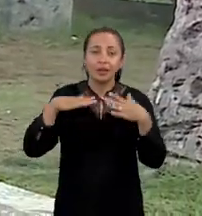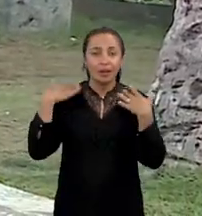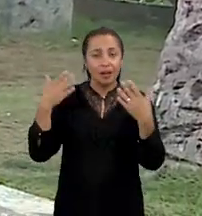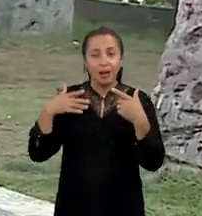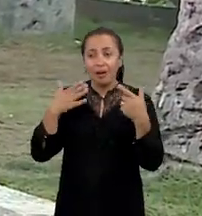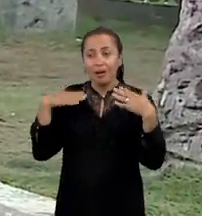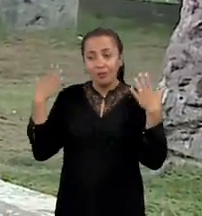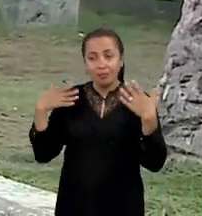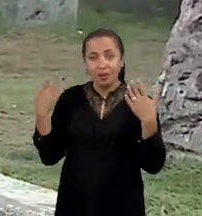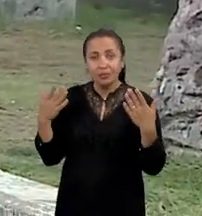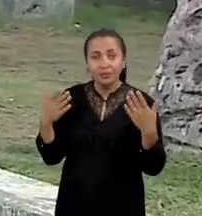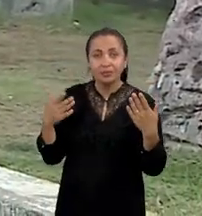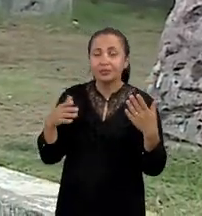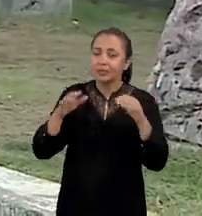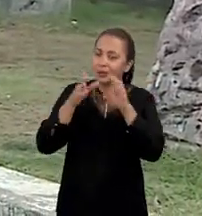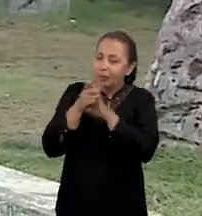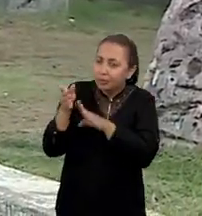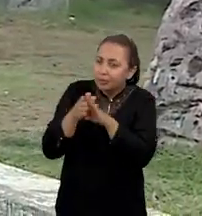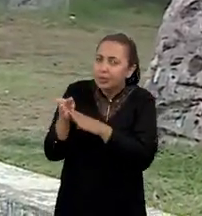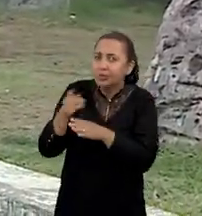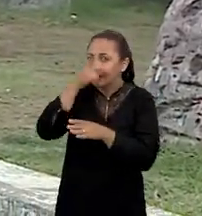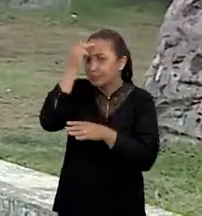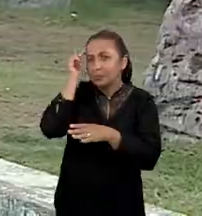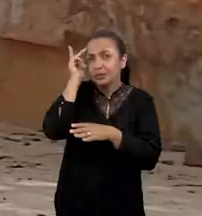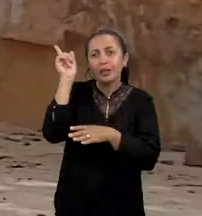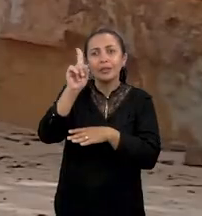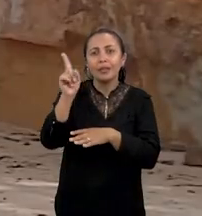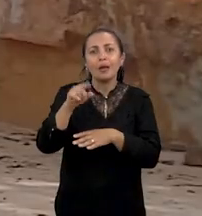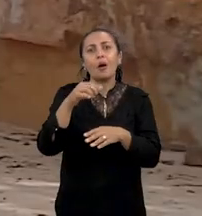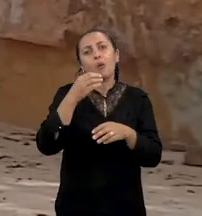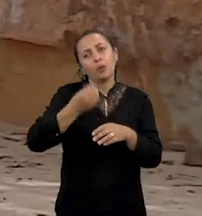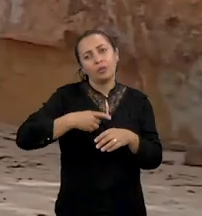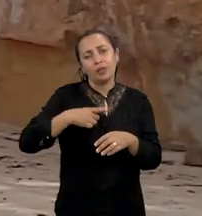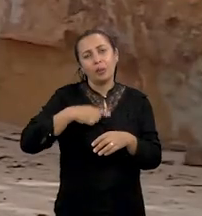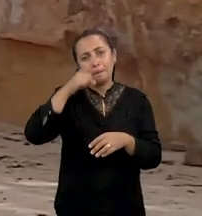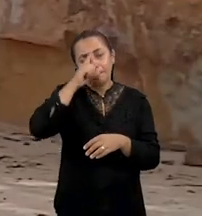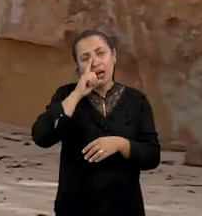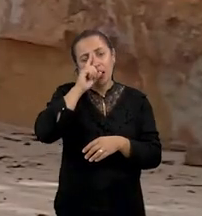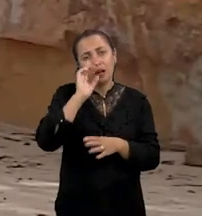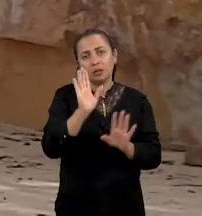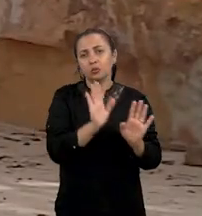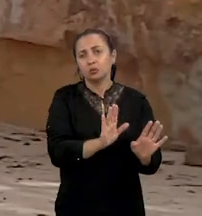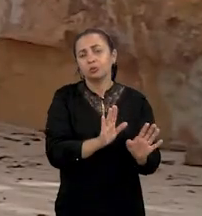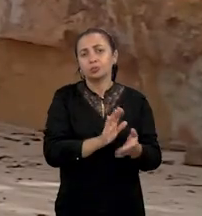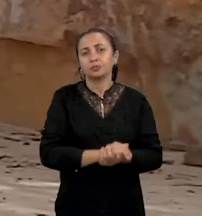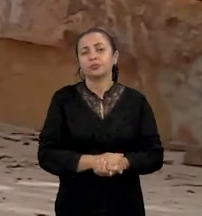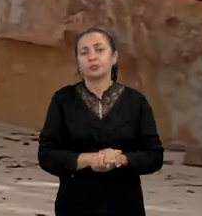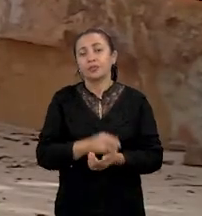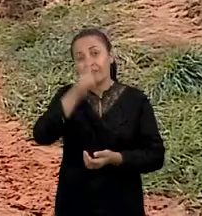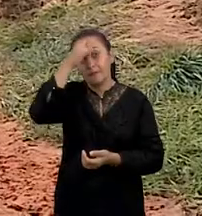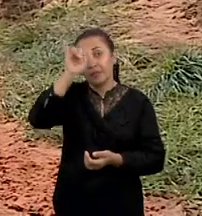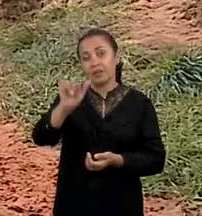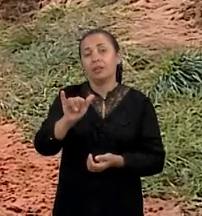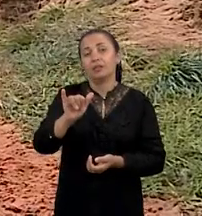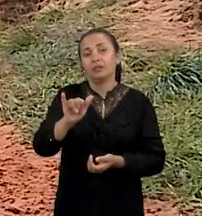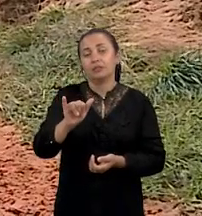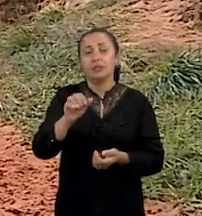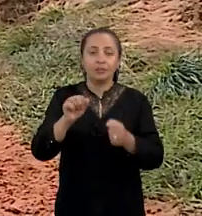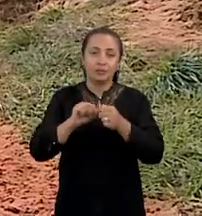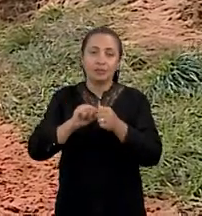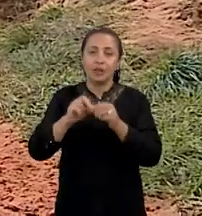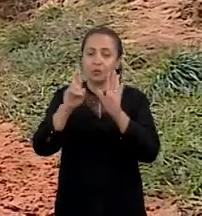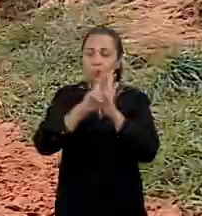orientem o turista a não se arriscar. E aí a gente constituiu um relatório